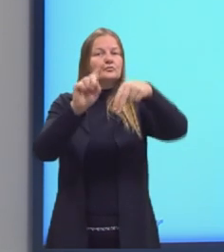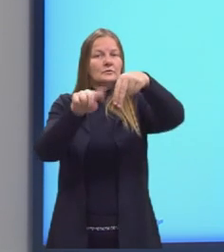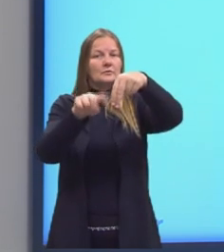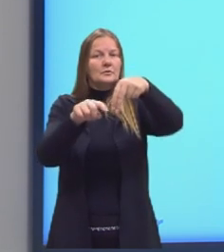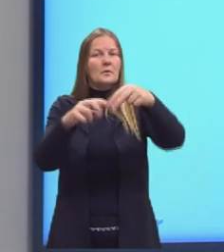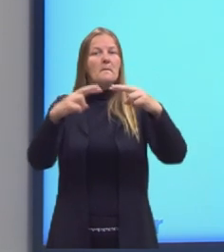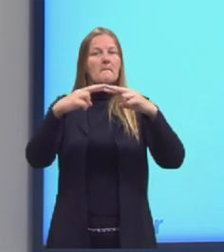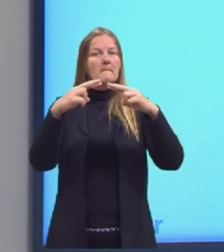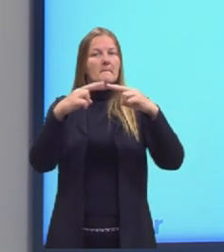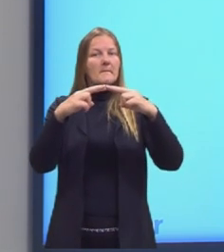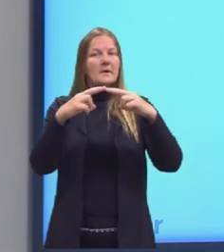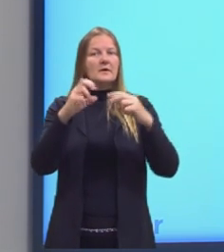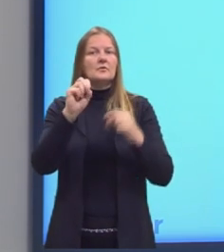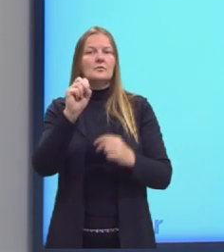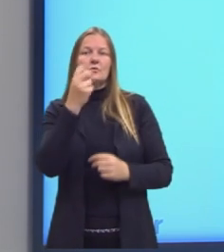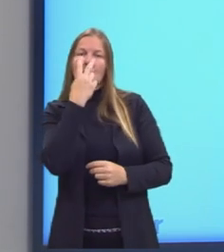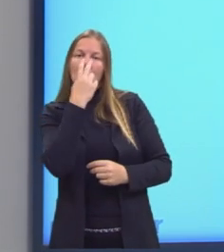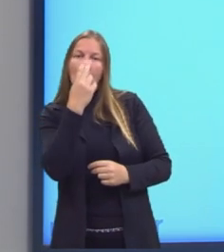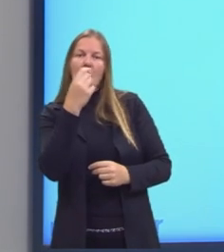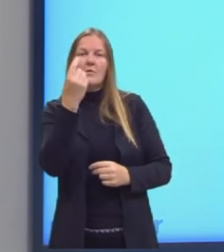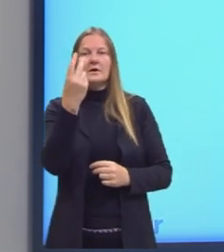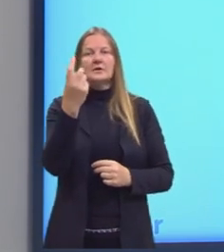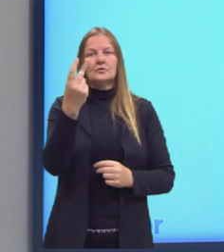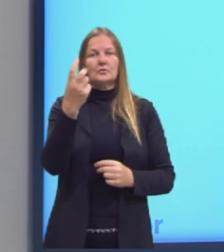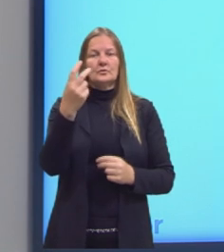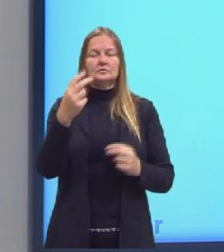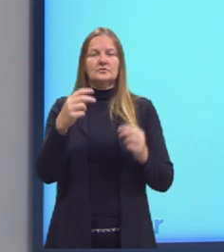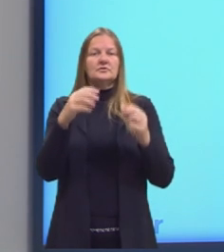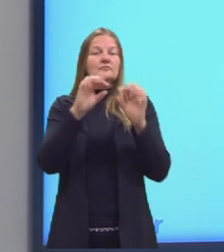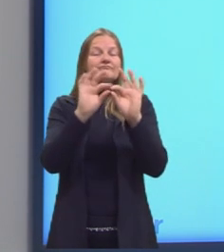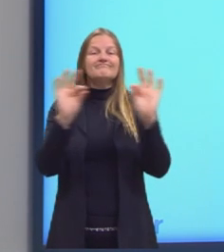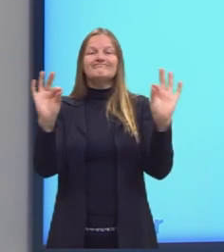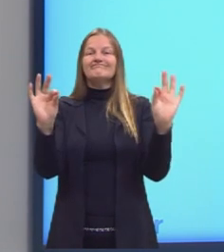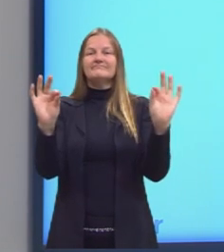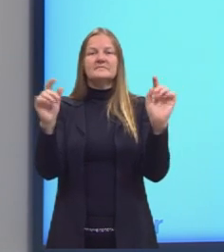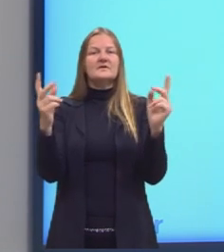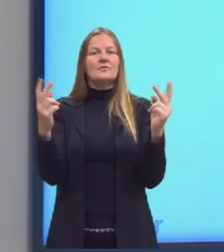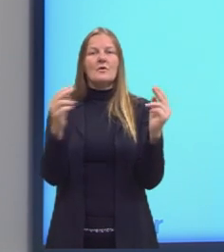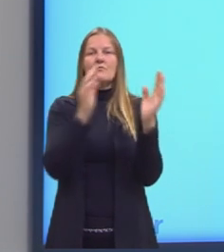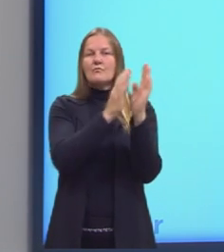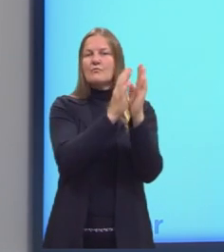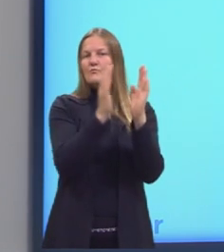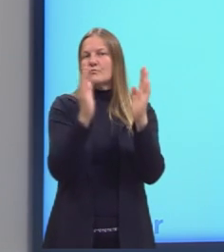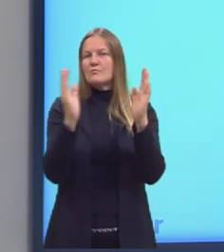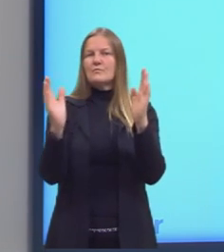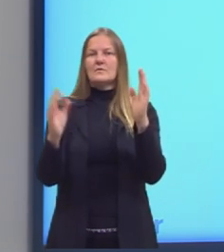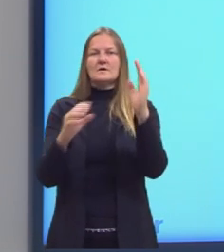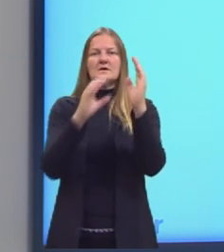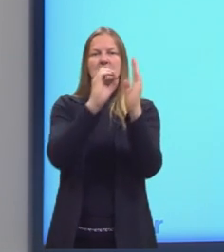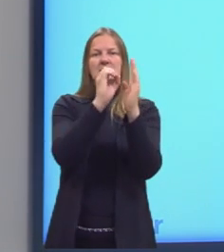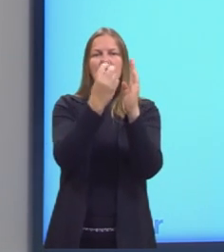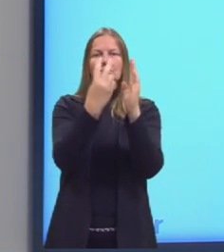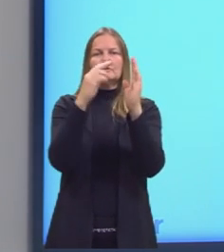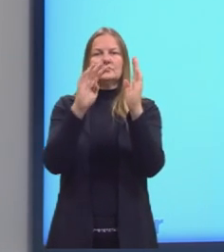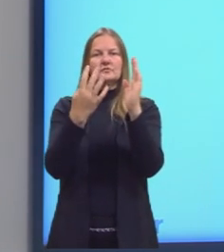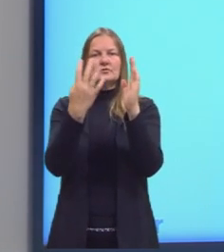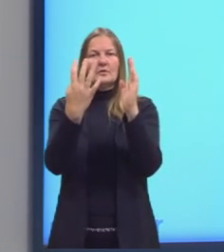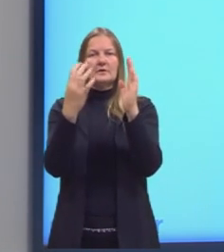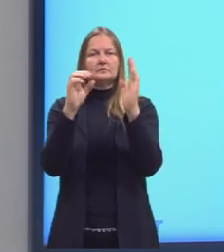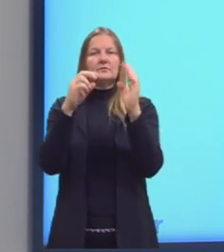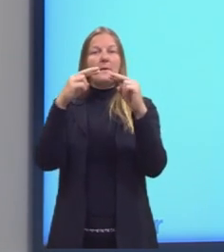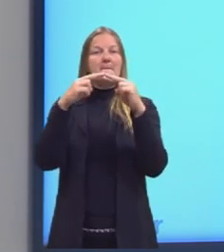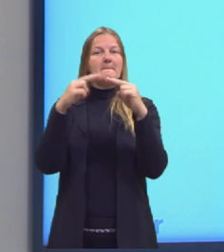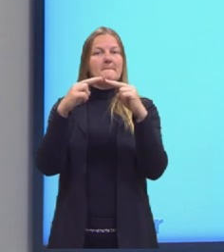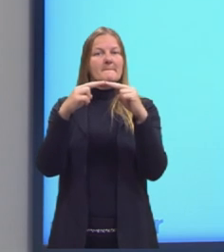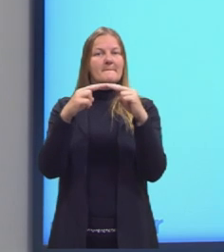menor ou igual a 12. Porque se a gente observar aqui, essa sequência que começa em 0, 2, 4, 6, elas